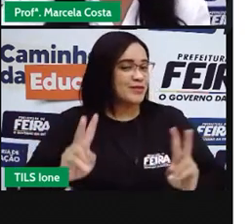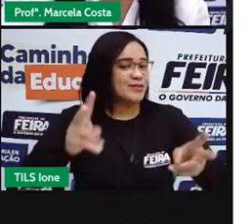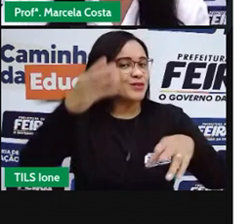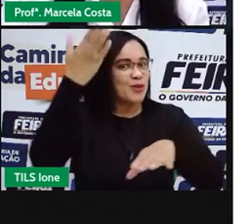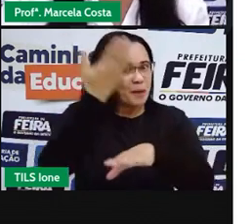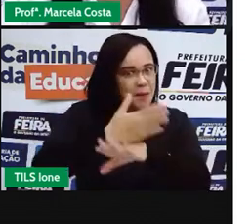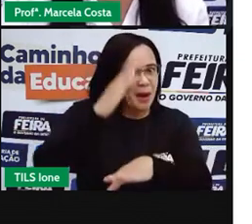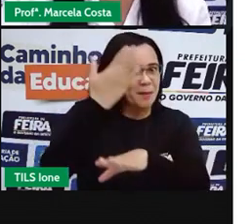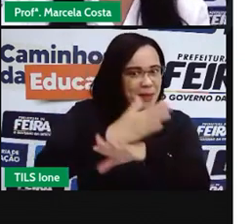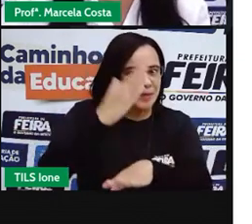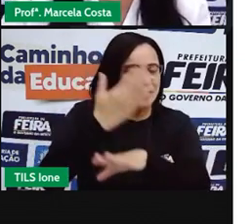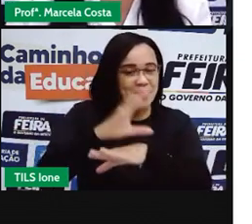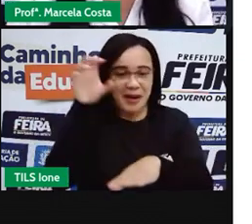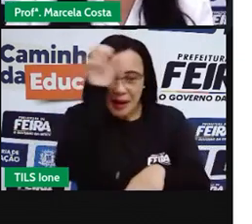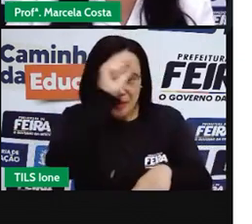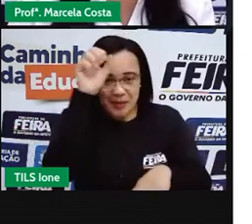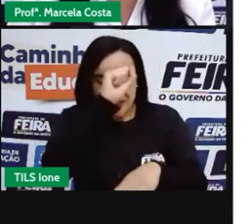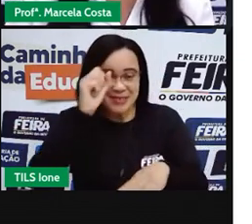conhecimento em prática